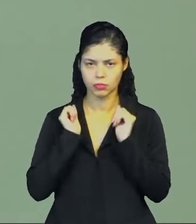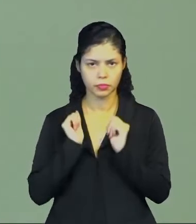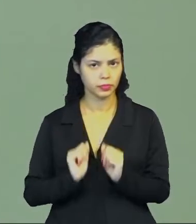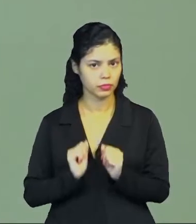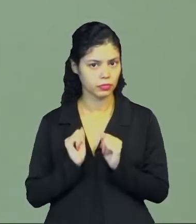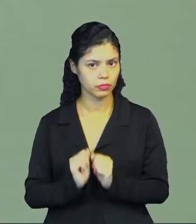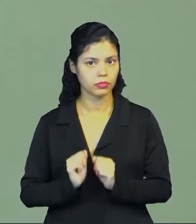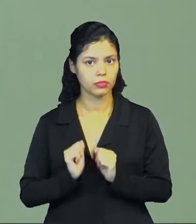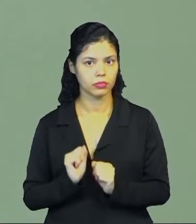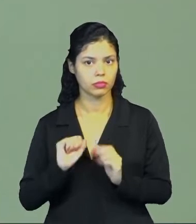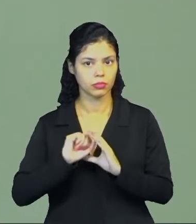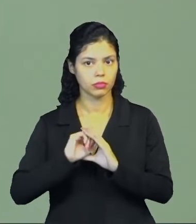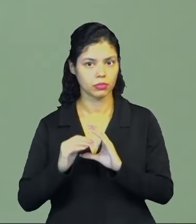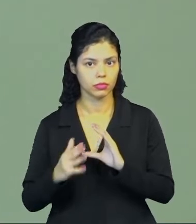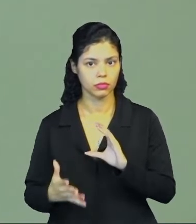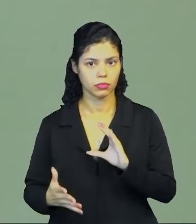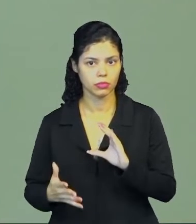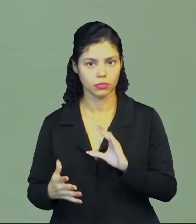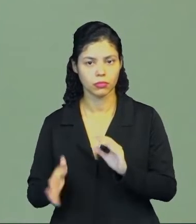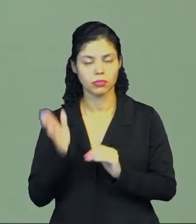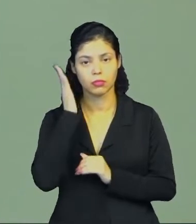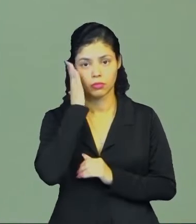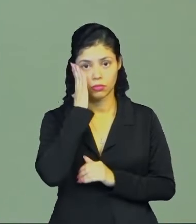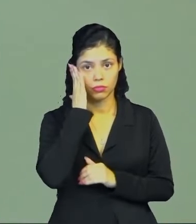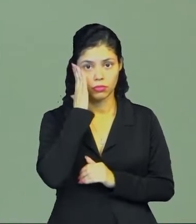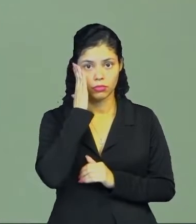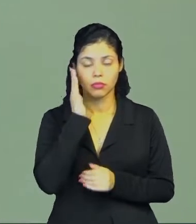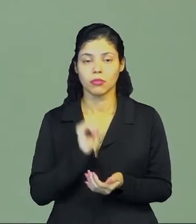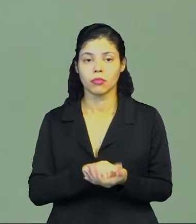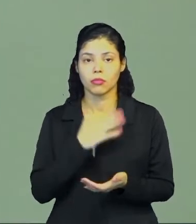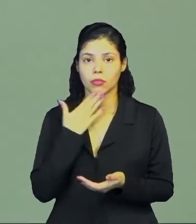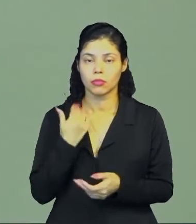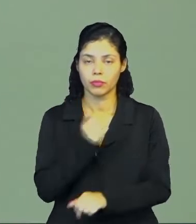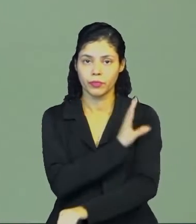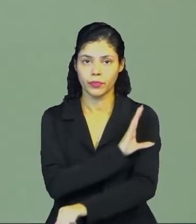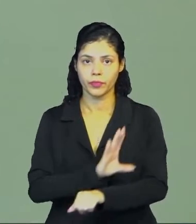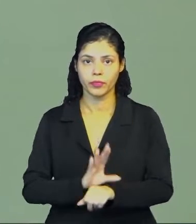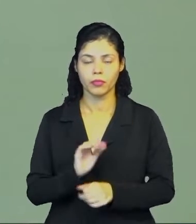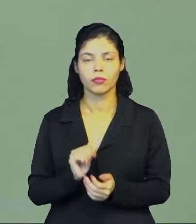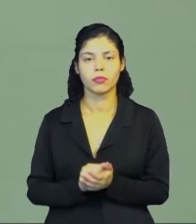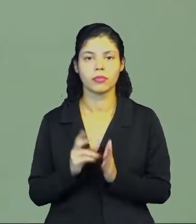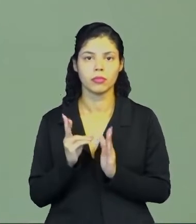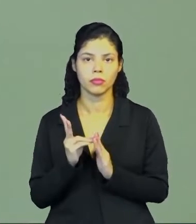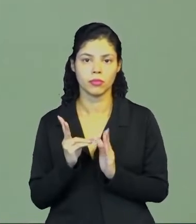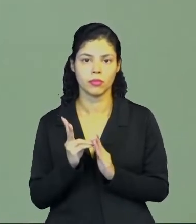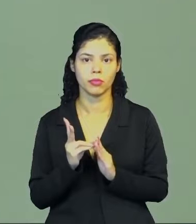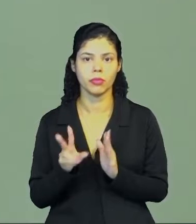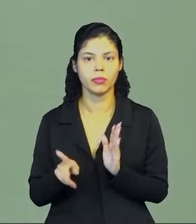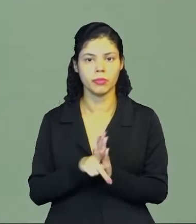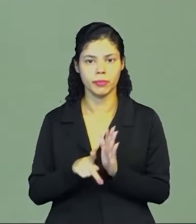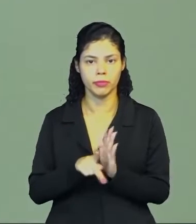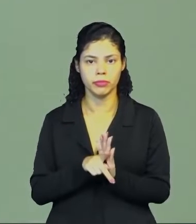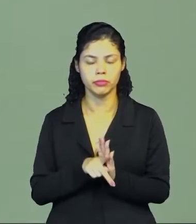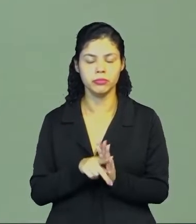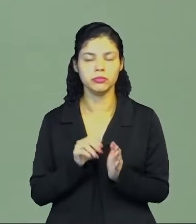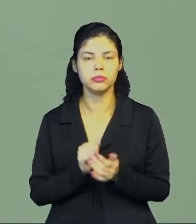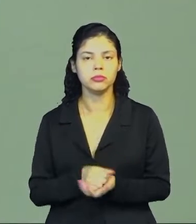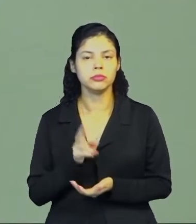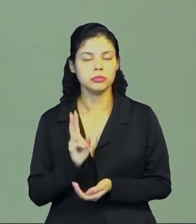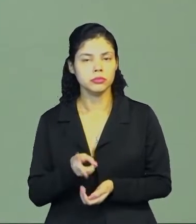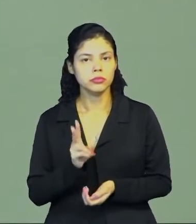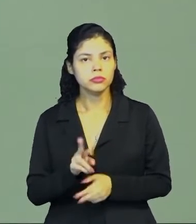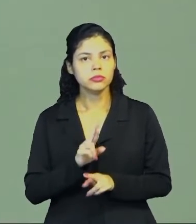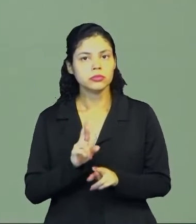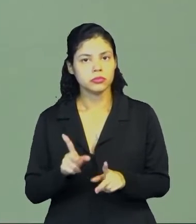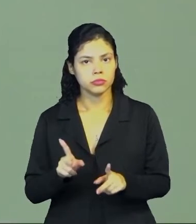pode caracterizar e entender a cultura indígena em si, né? Então, mesmo eles